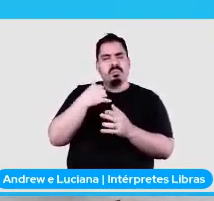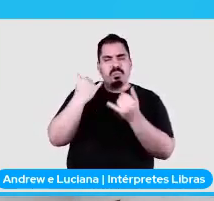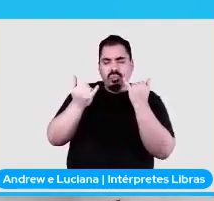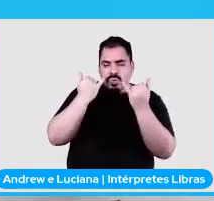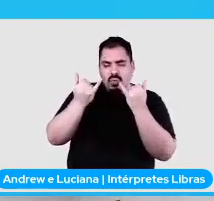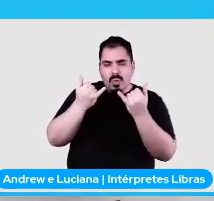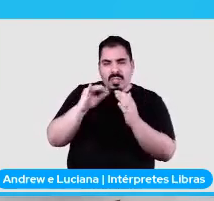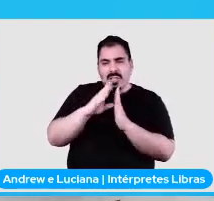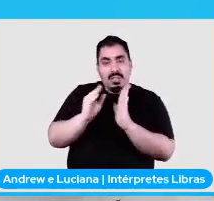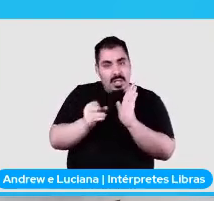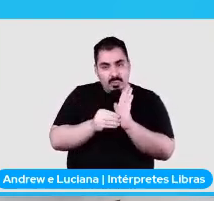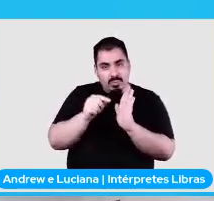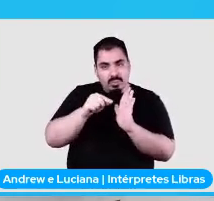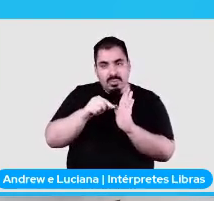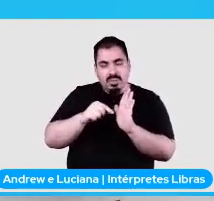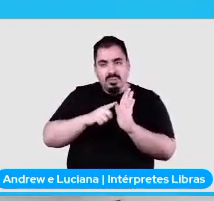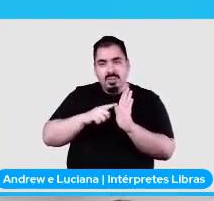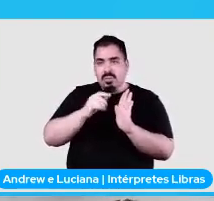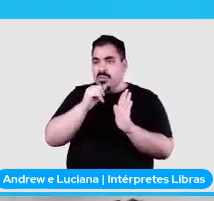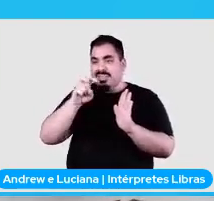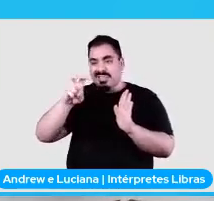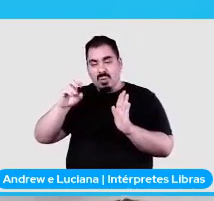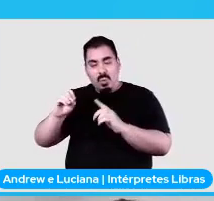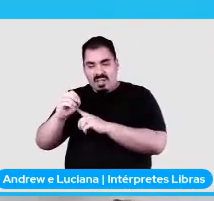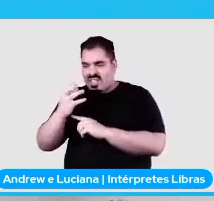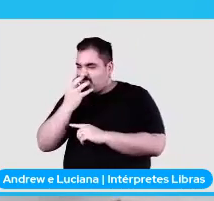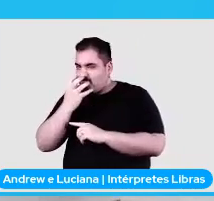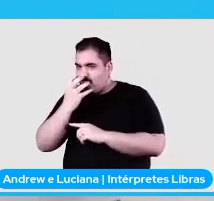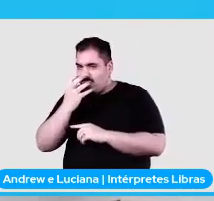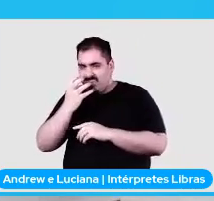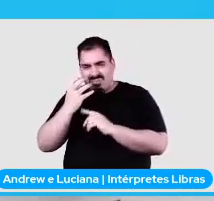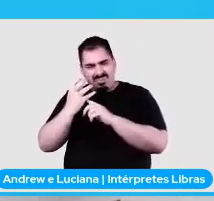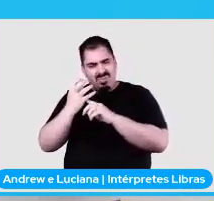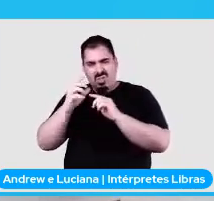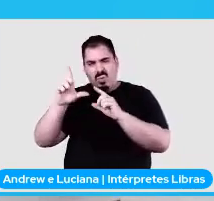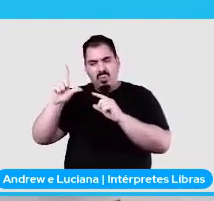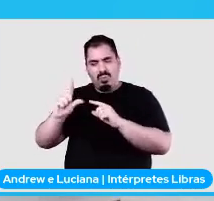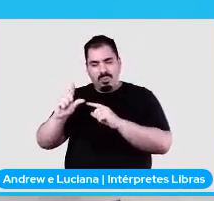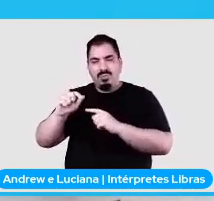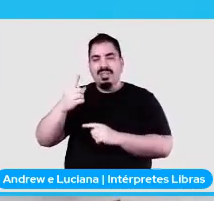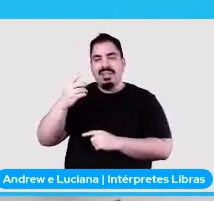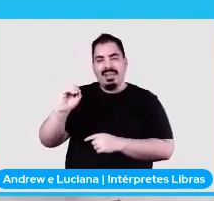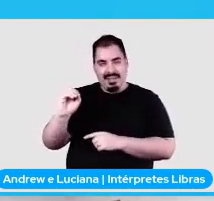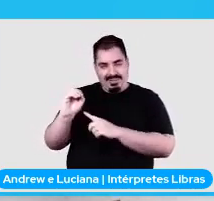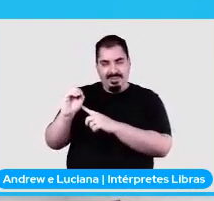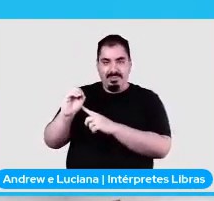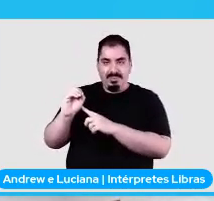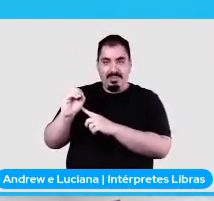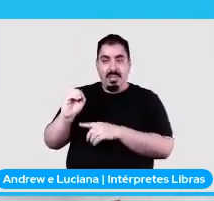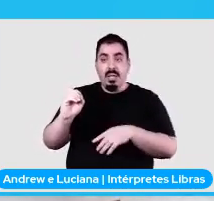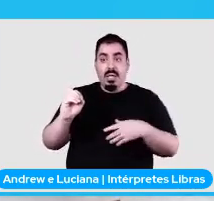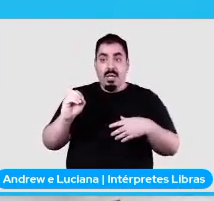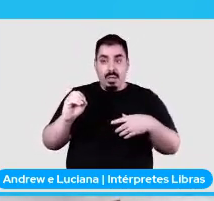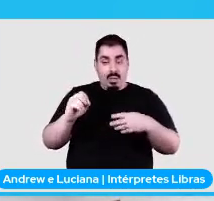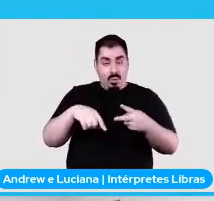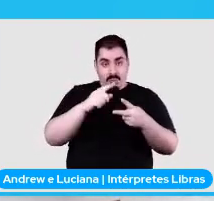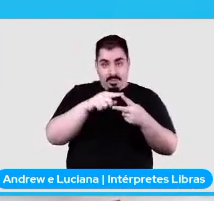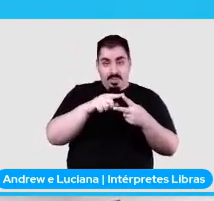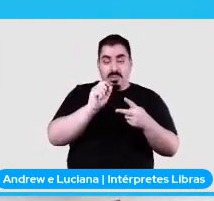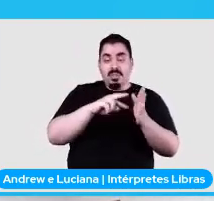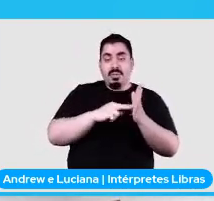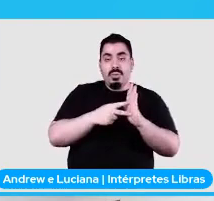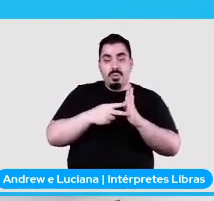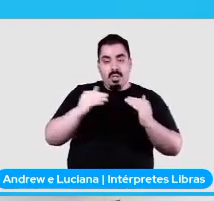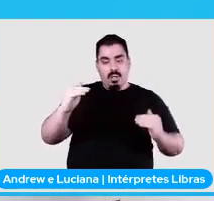10, né? E aí, para quem é da área, a gente sabe que já é penoso a gente ter